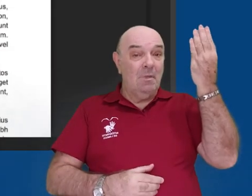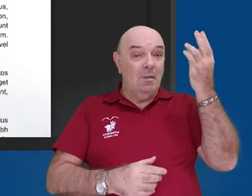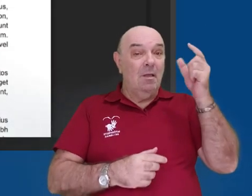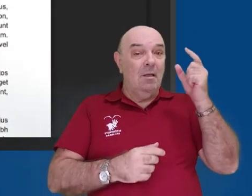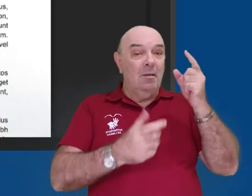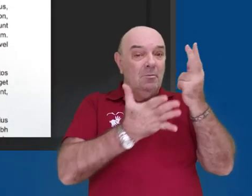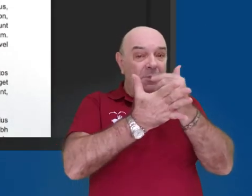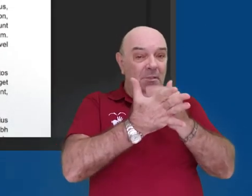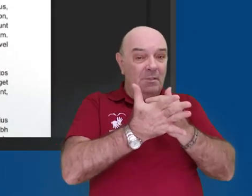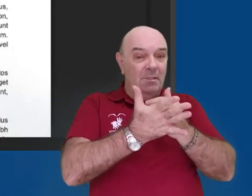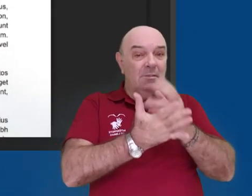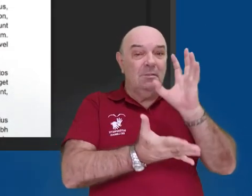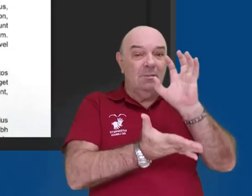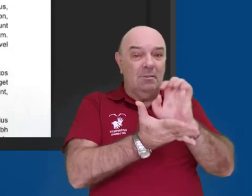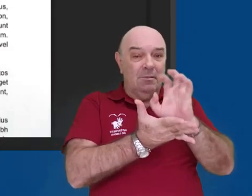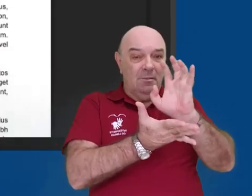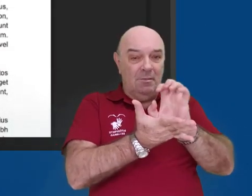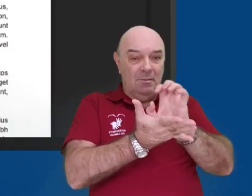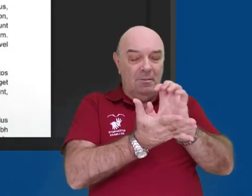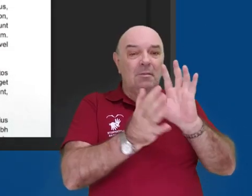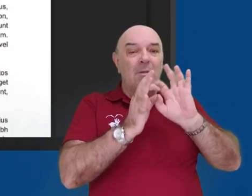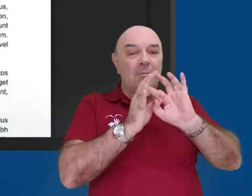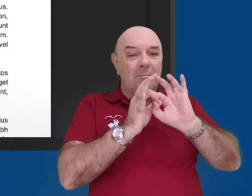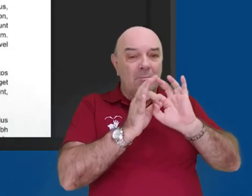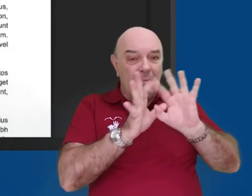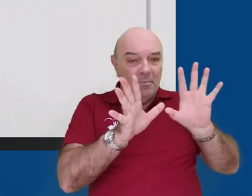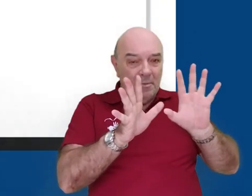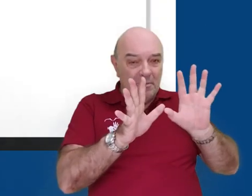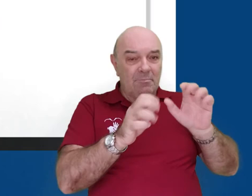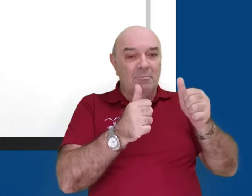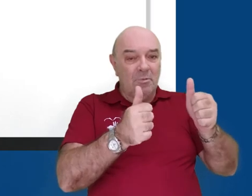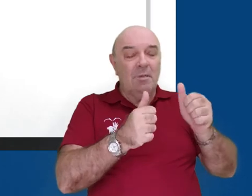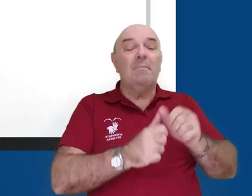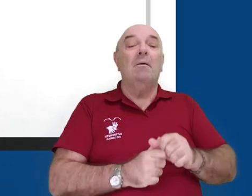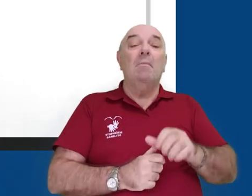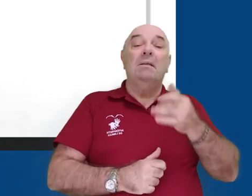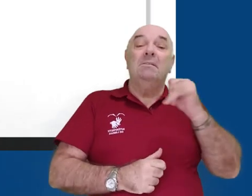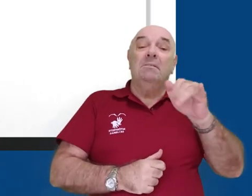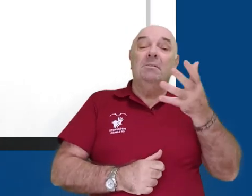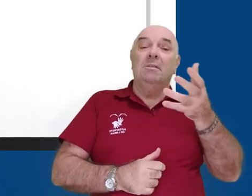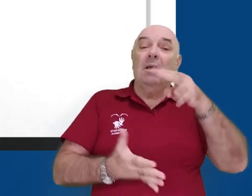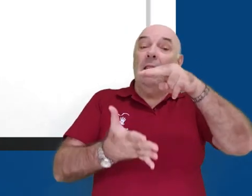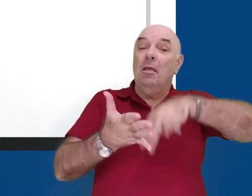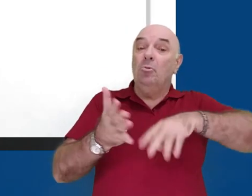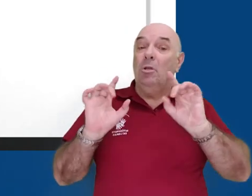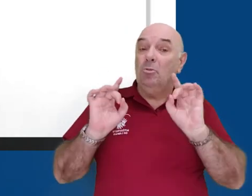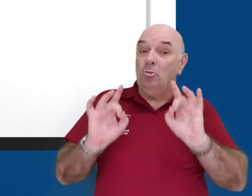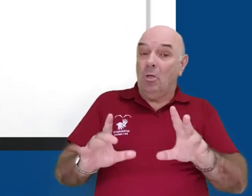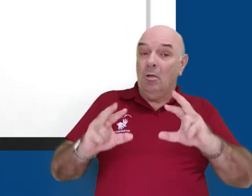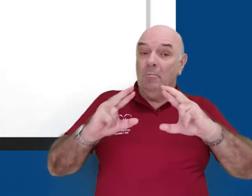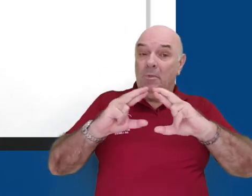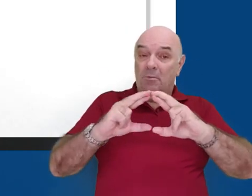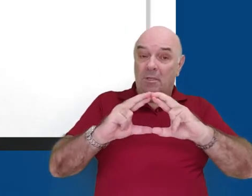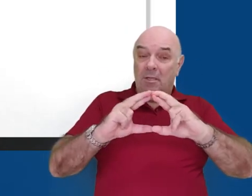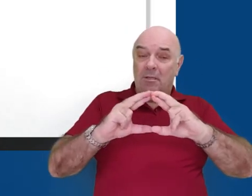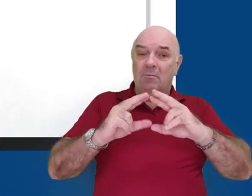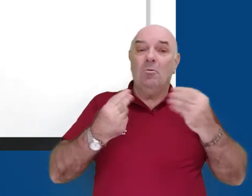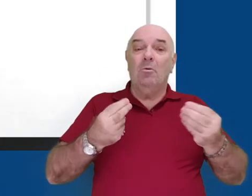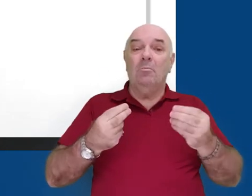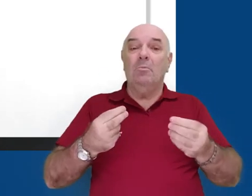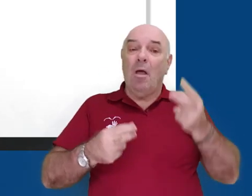Este ícone é o ícone de download. Se quiser permitir que a leitura do arquivo seja feita apenas pelo Drive,